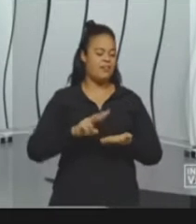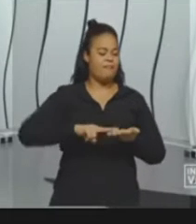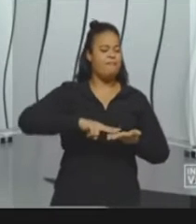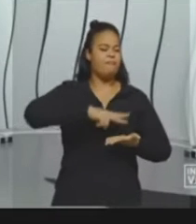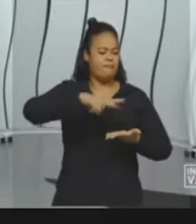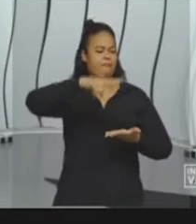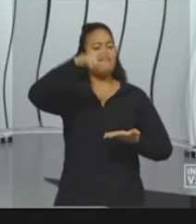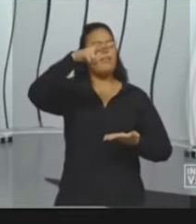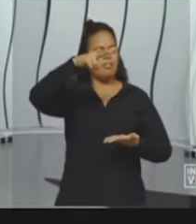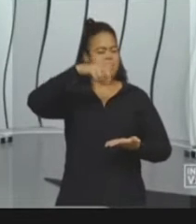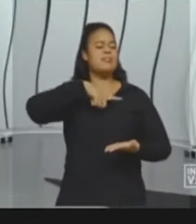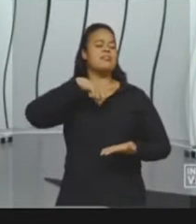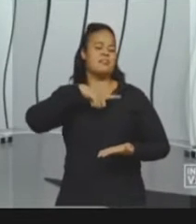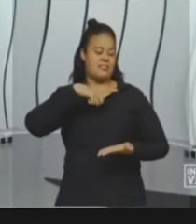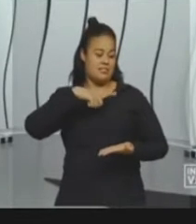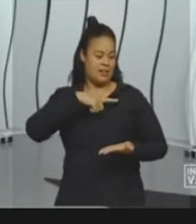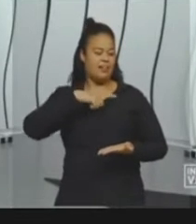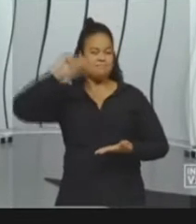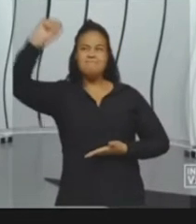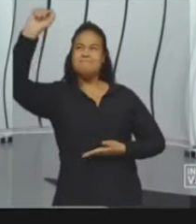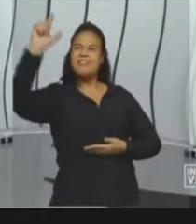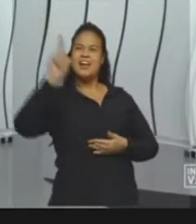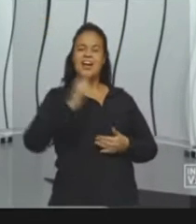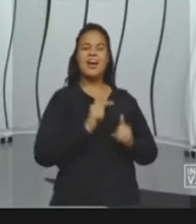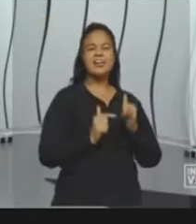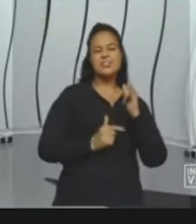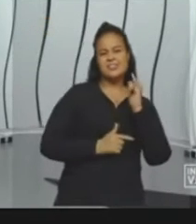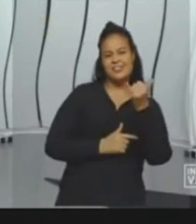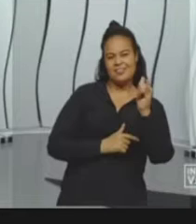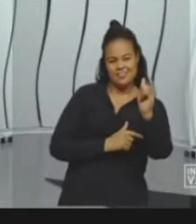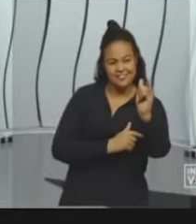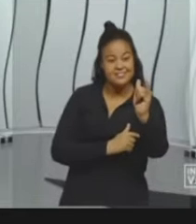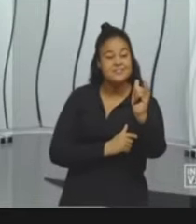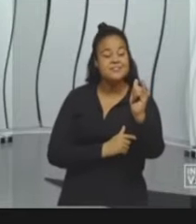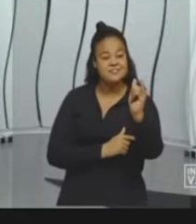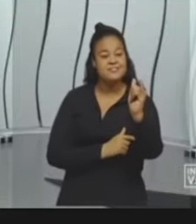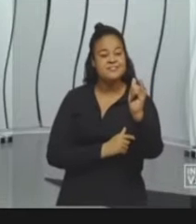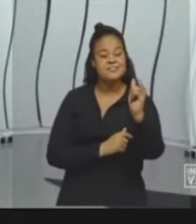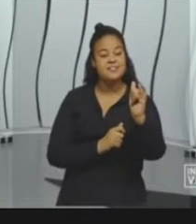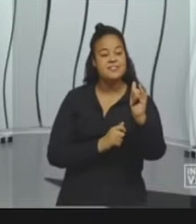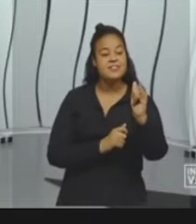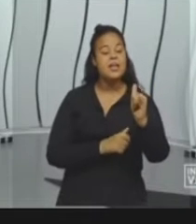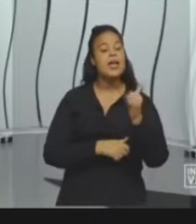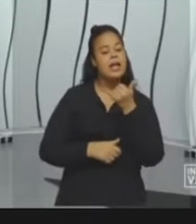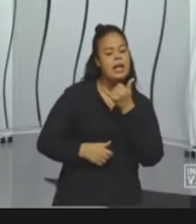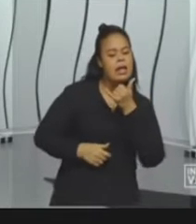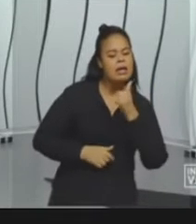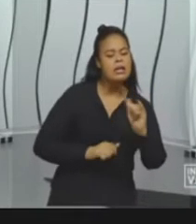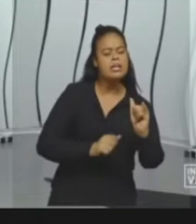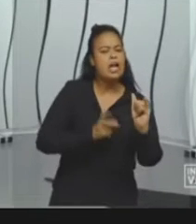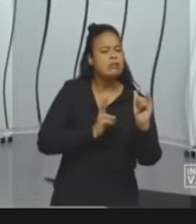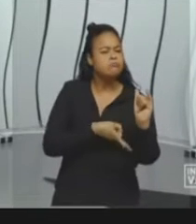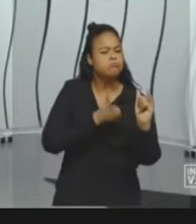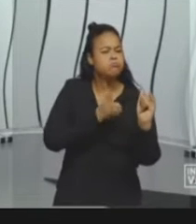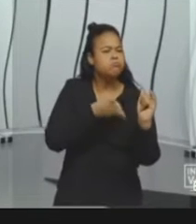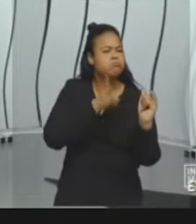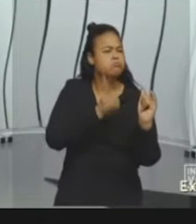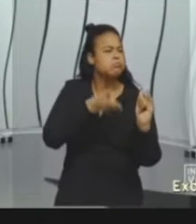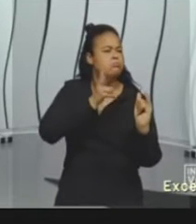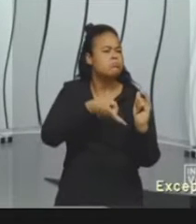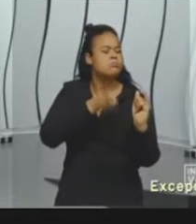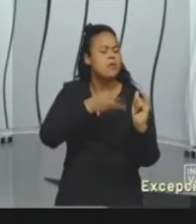da energia solar. Quando eu coloquei, entre aspas, energia inesgotável, é porque você tem que pensar